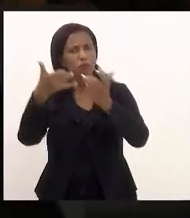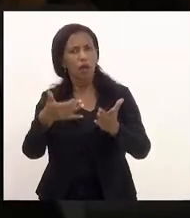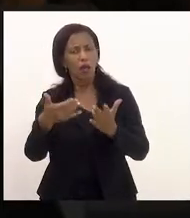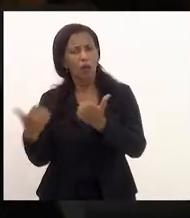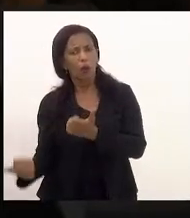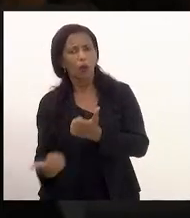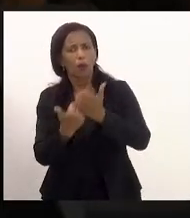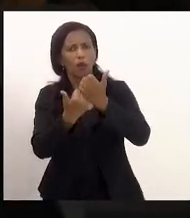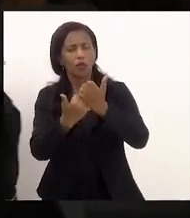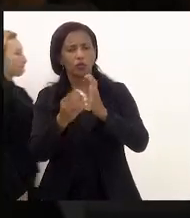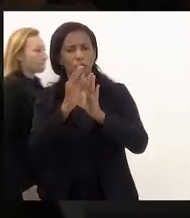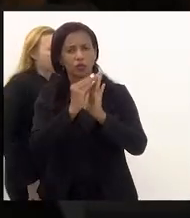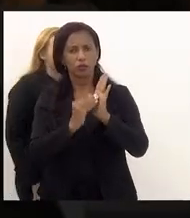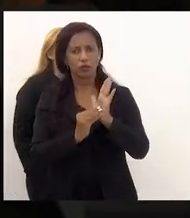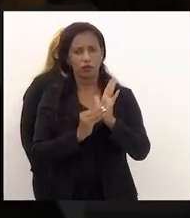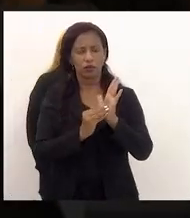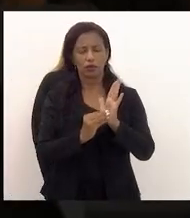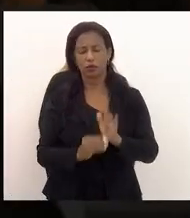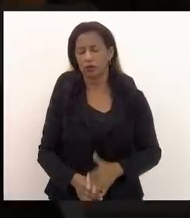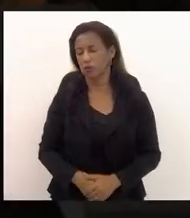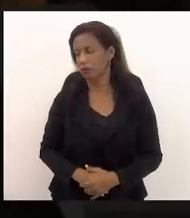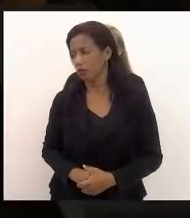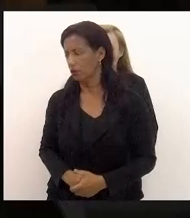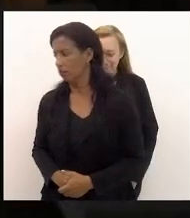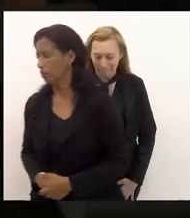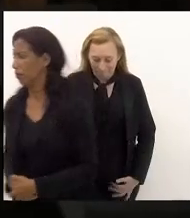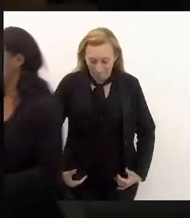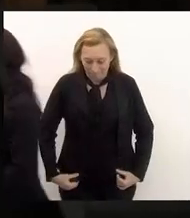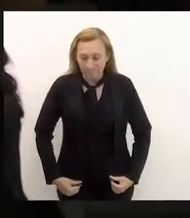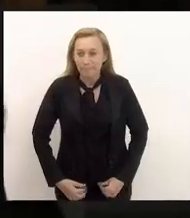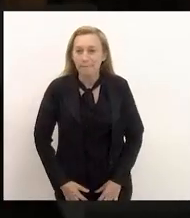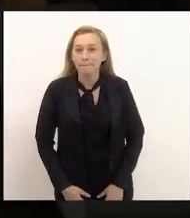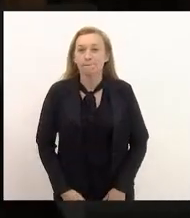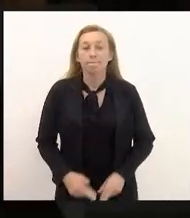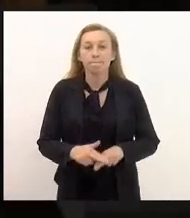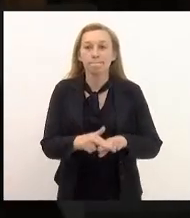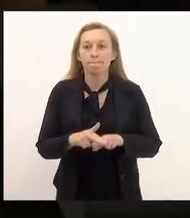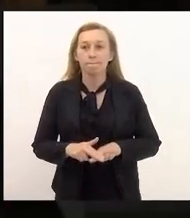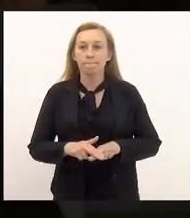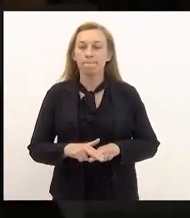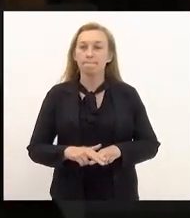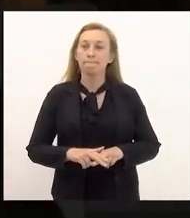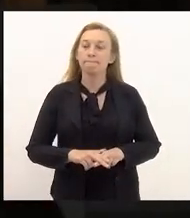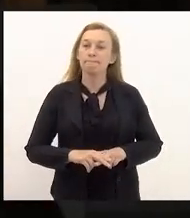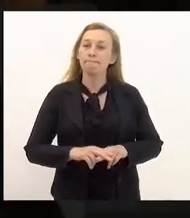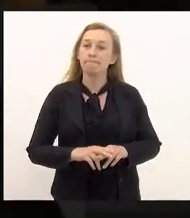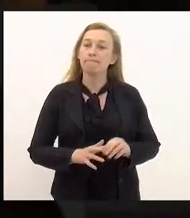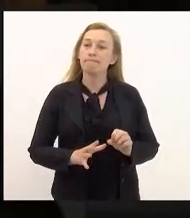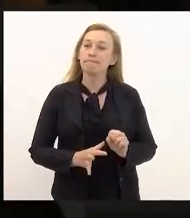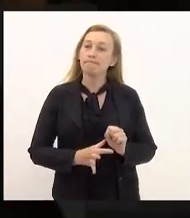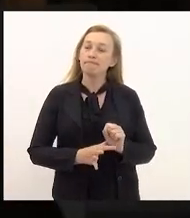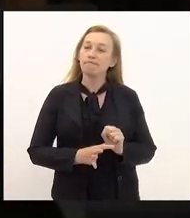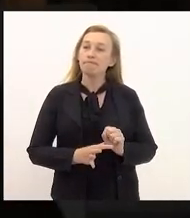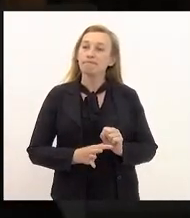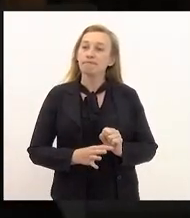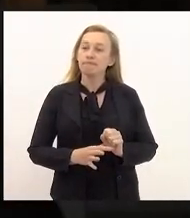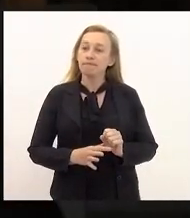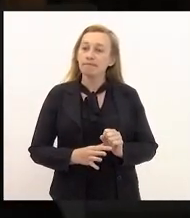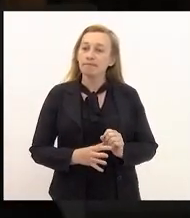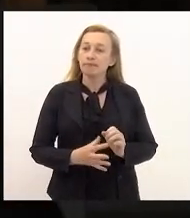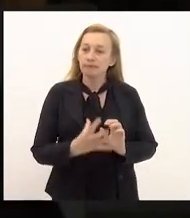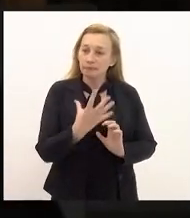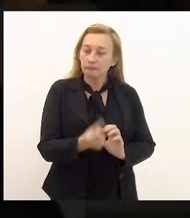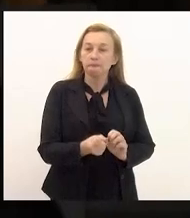eixo da agenda da economia neoliberal por isso é tão abraçada enfaticamente abraçada pelo